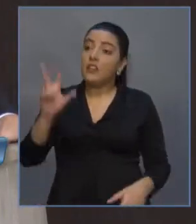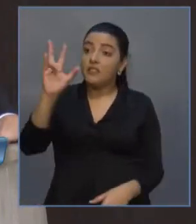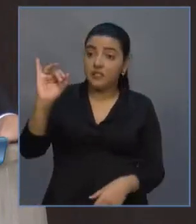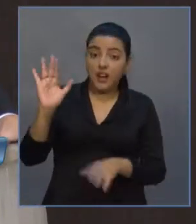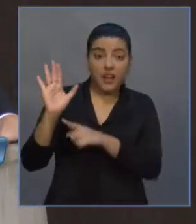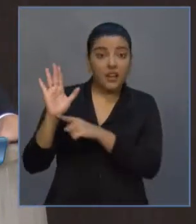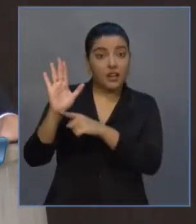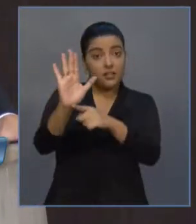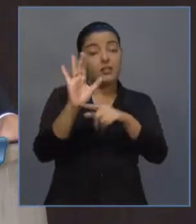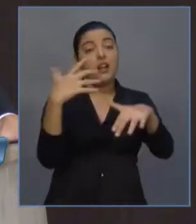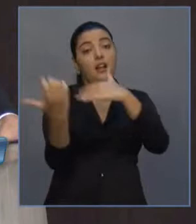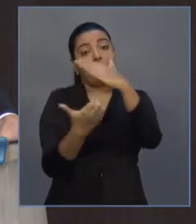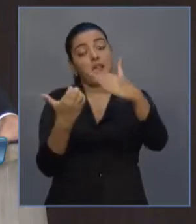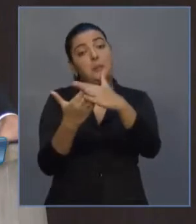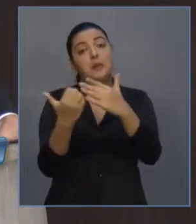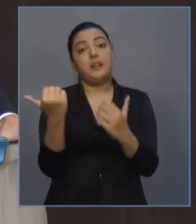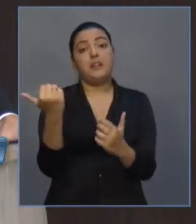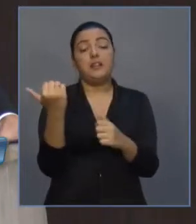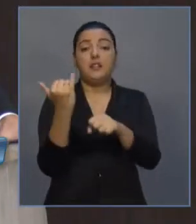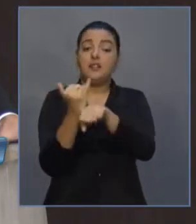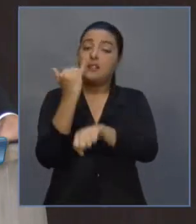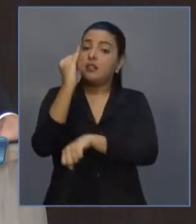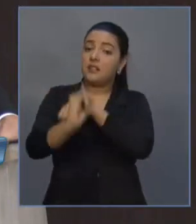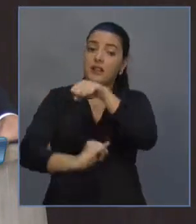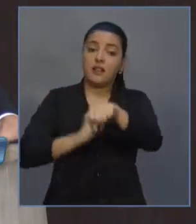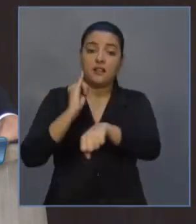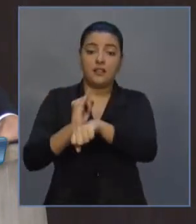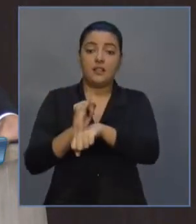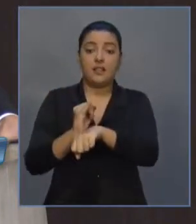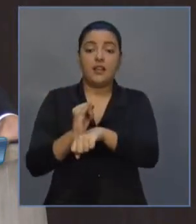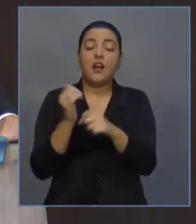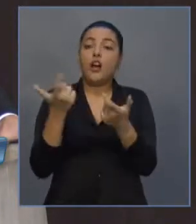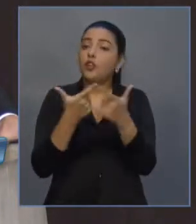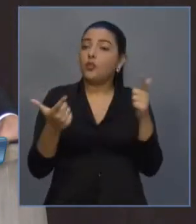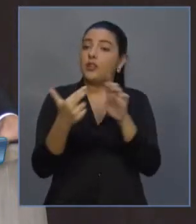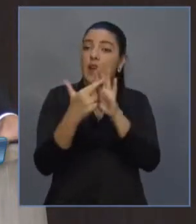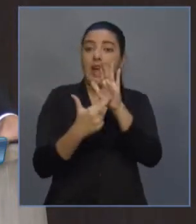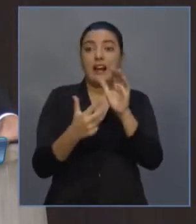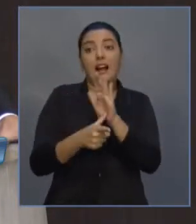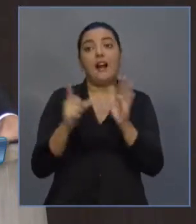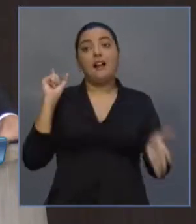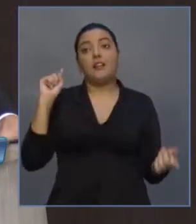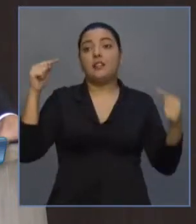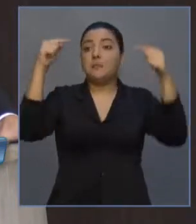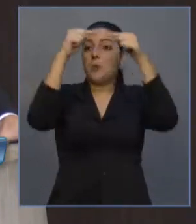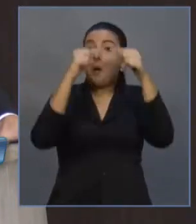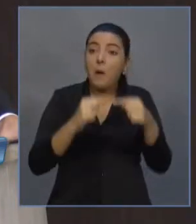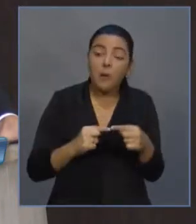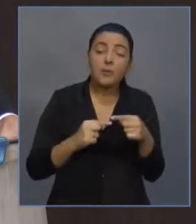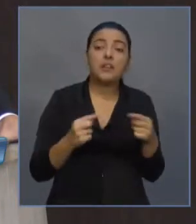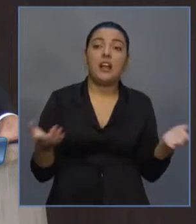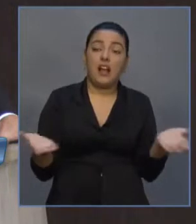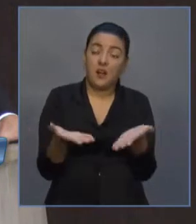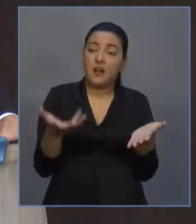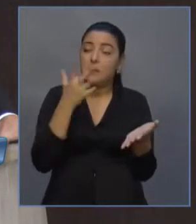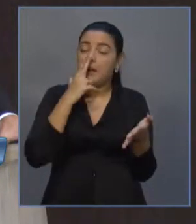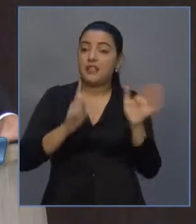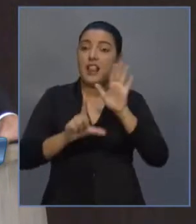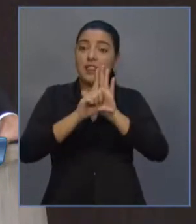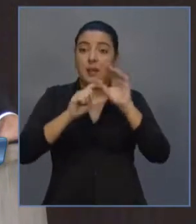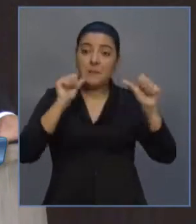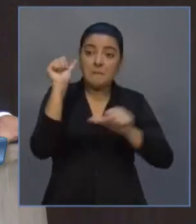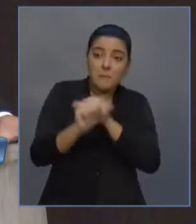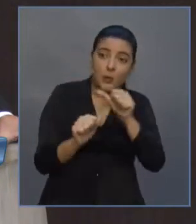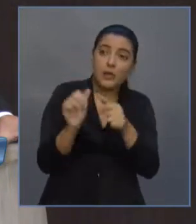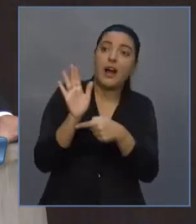beneficiar empresa específica que hoje não atende a determinados critérios para receber recursos do Tesouro Estadual em forma de subvenção